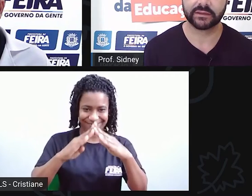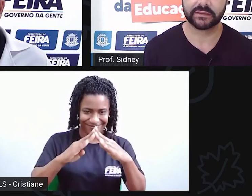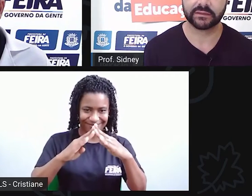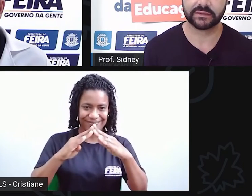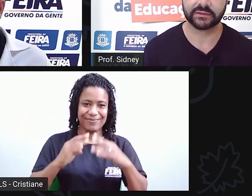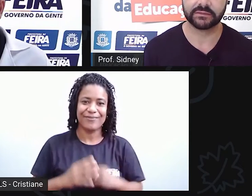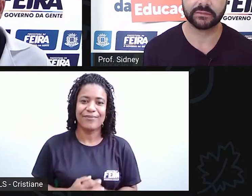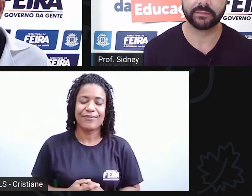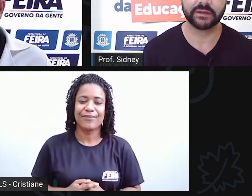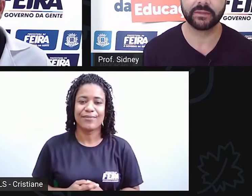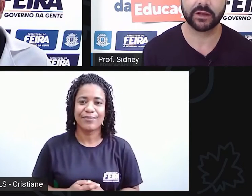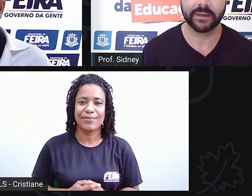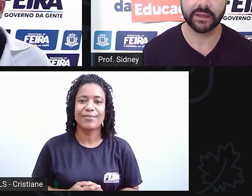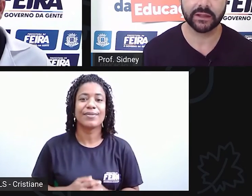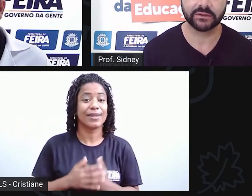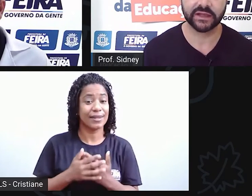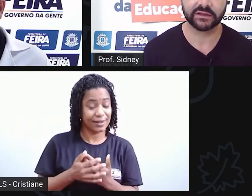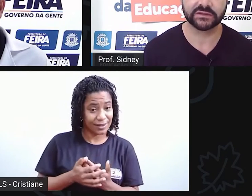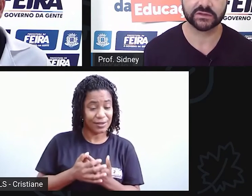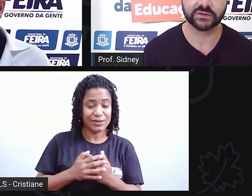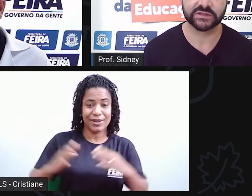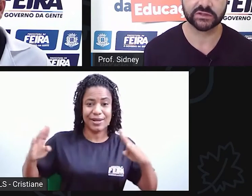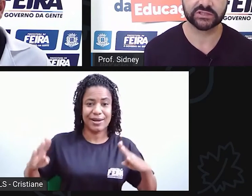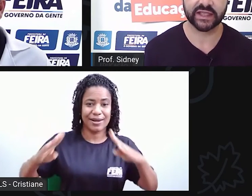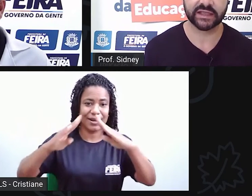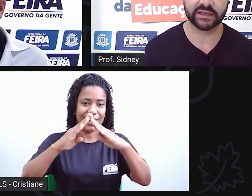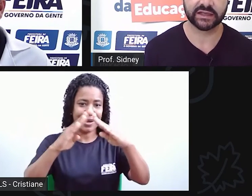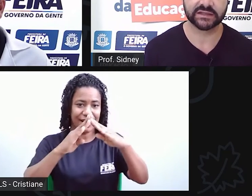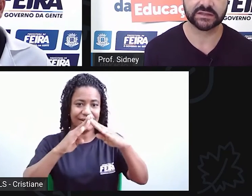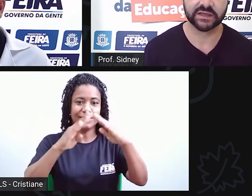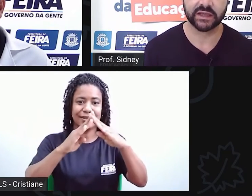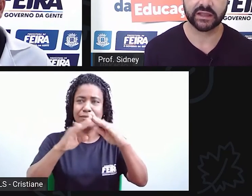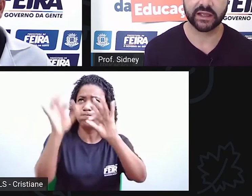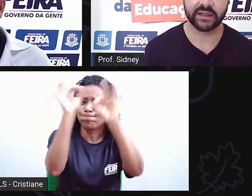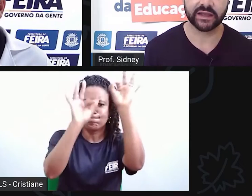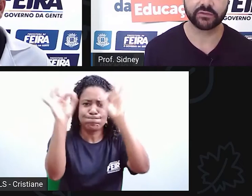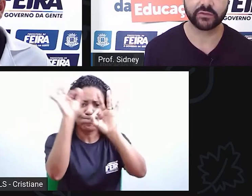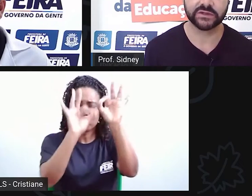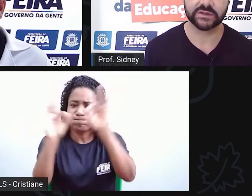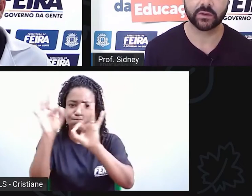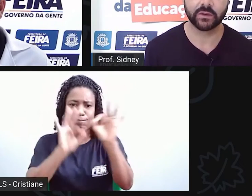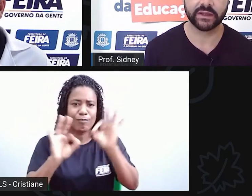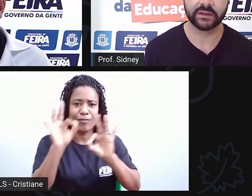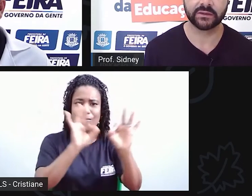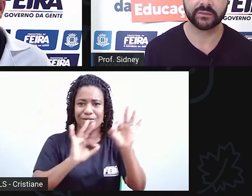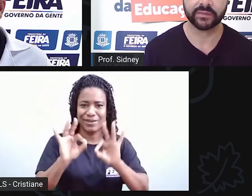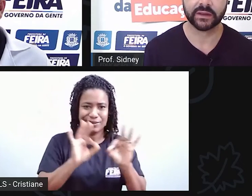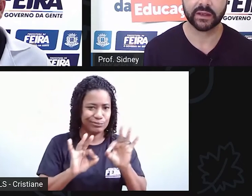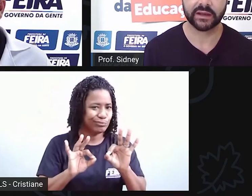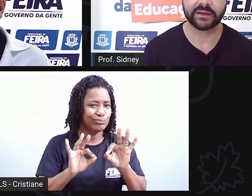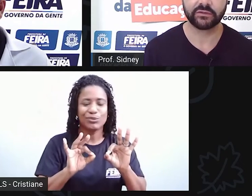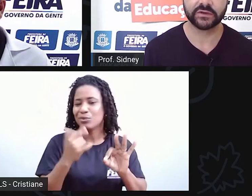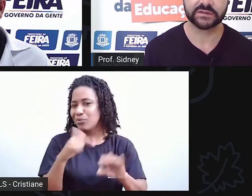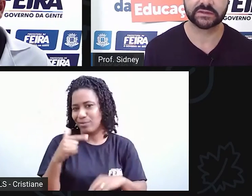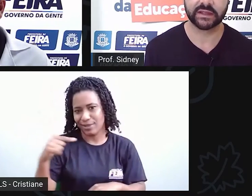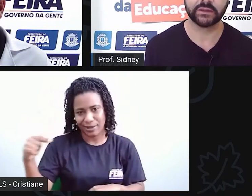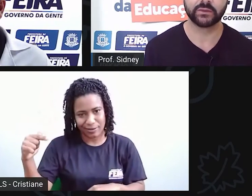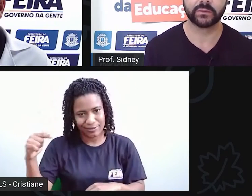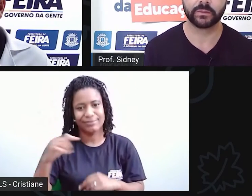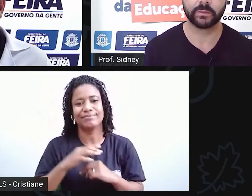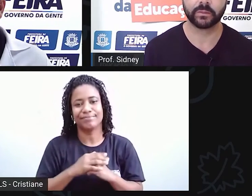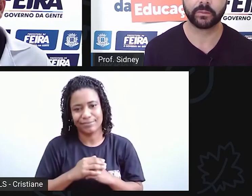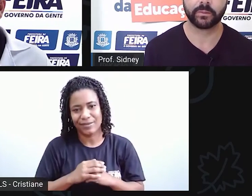melhoramento das suas condições técnicas. E aí ela foi se corroendo. Ela não foi